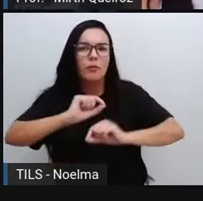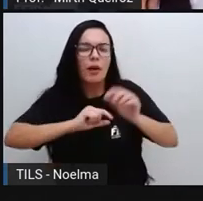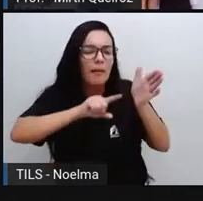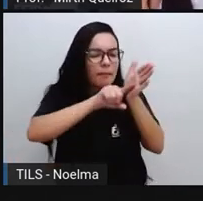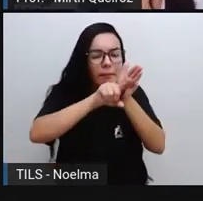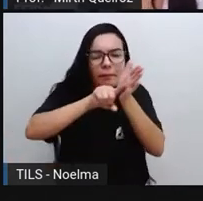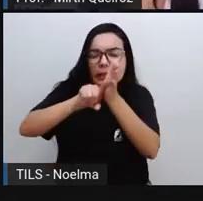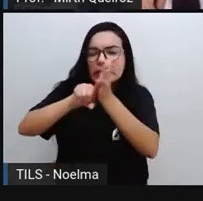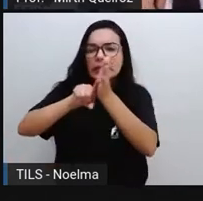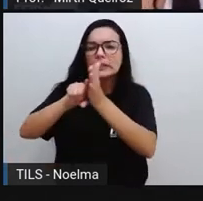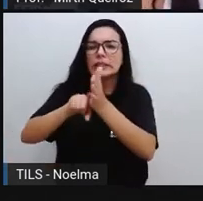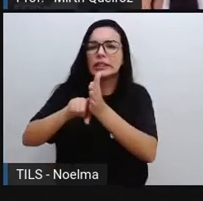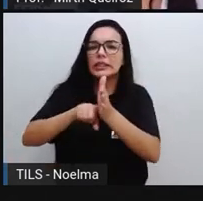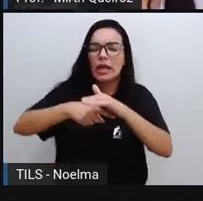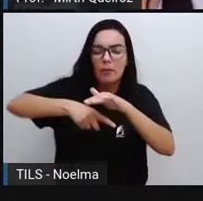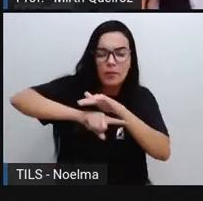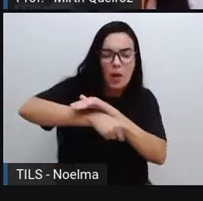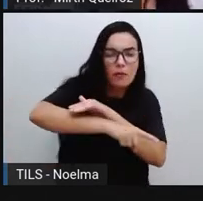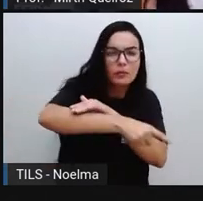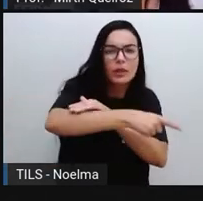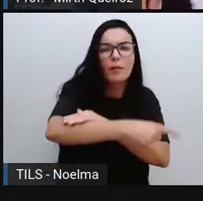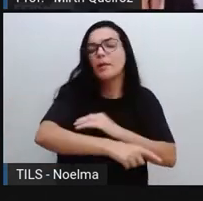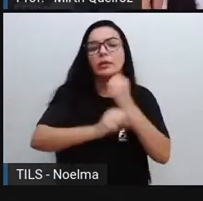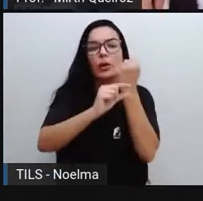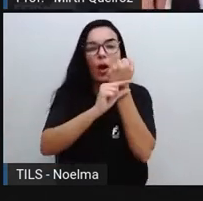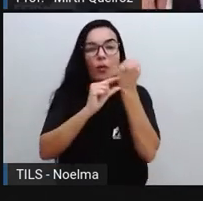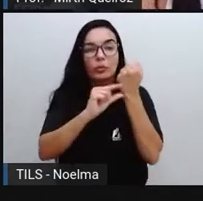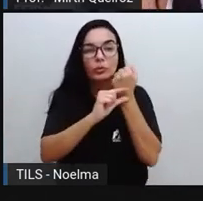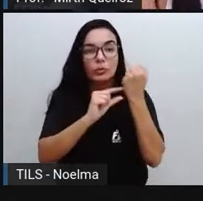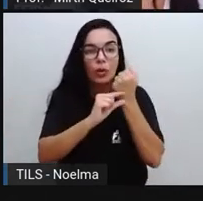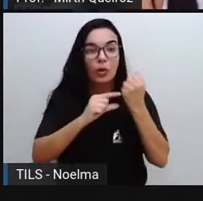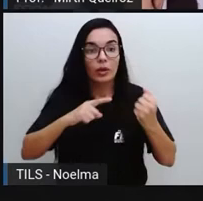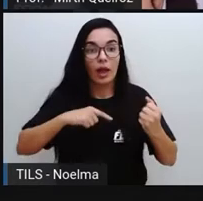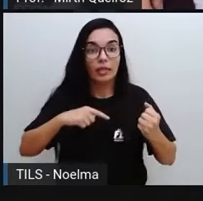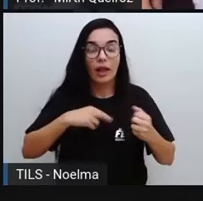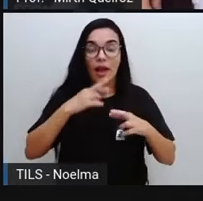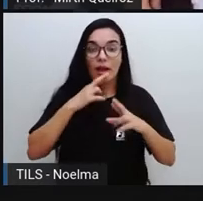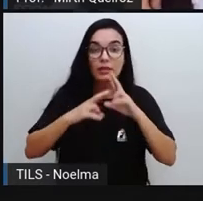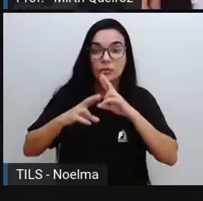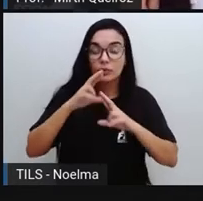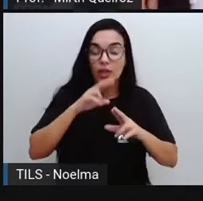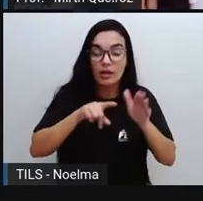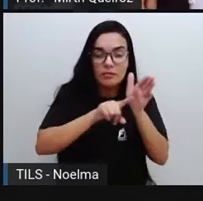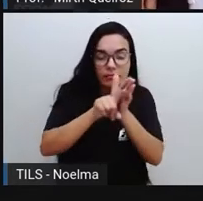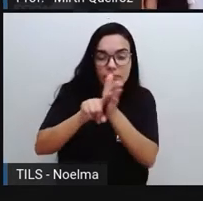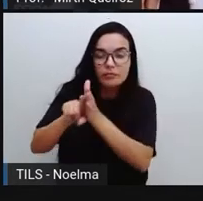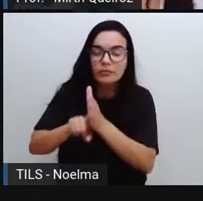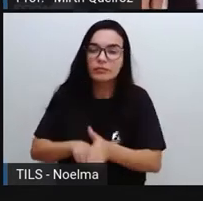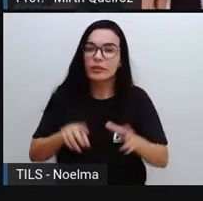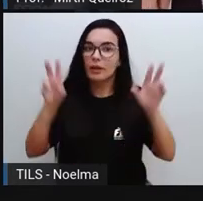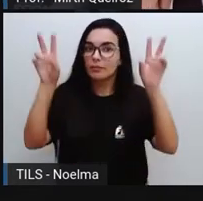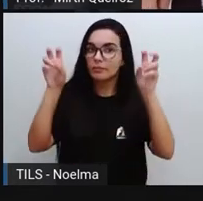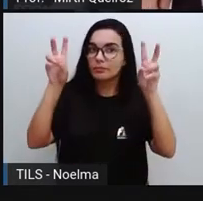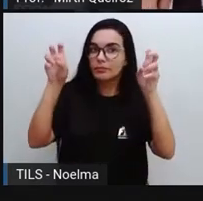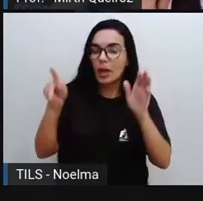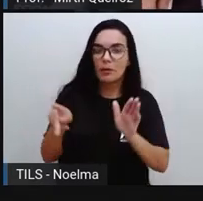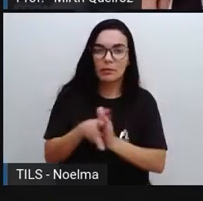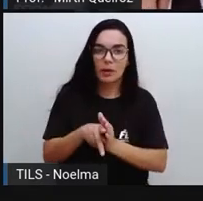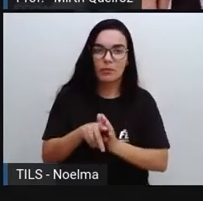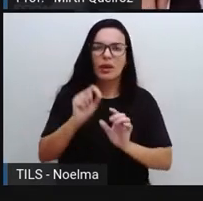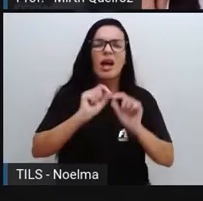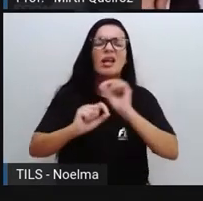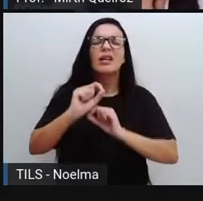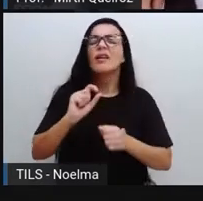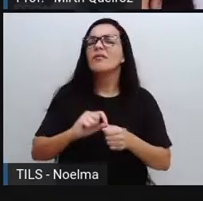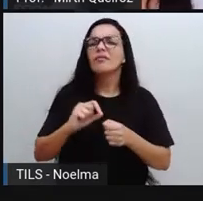Pesquisas, aprofundamentos teóricos e resultados de investigações de determinado tema. Quem é que produz